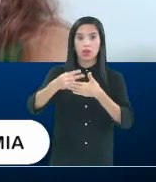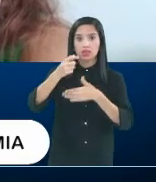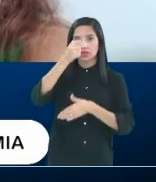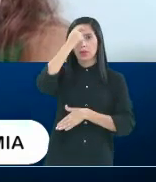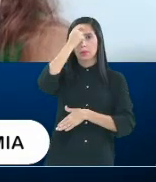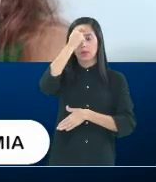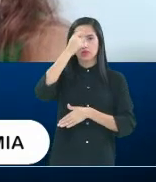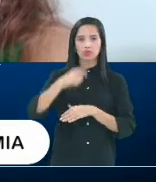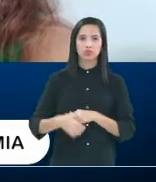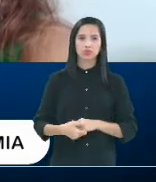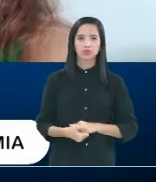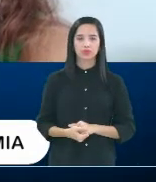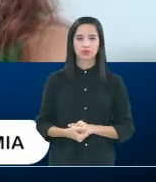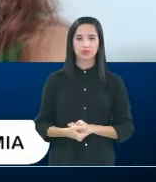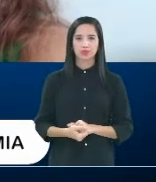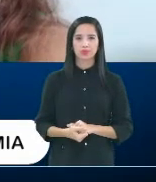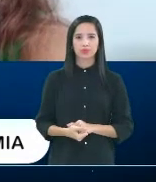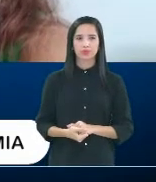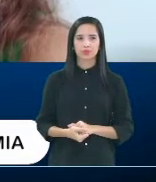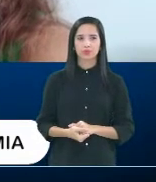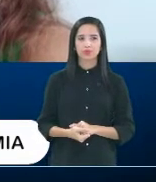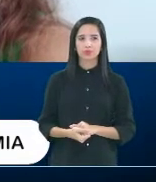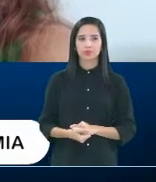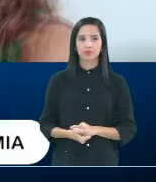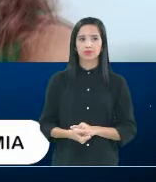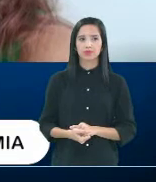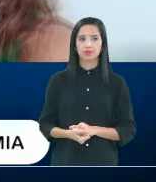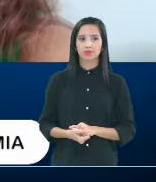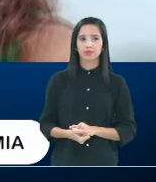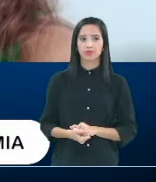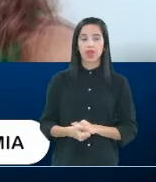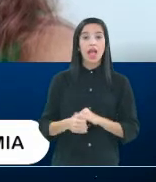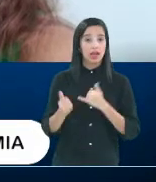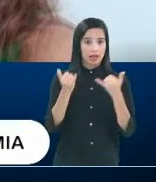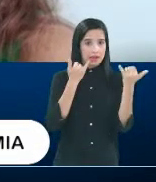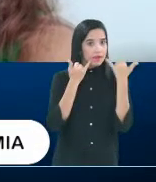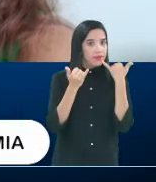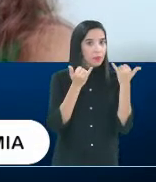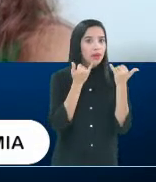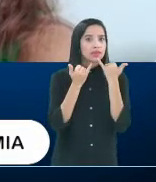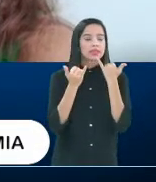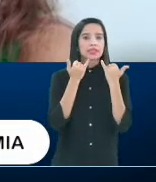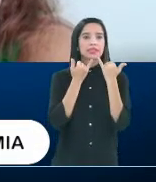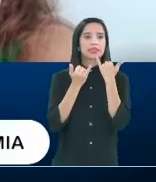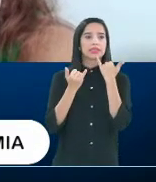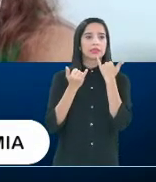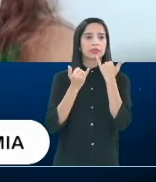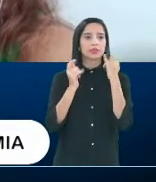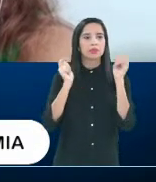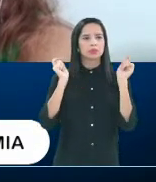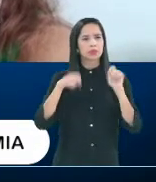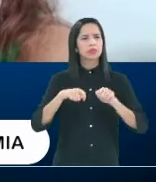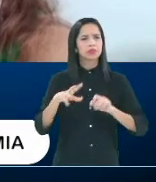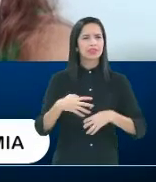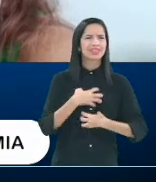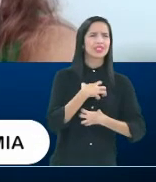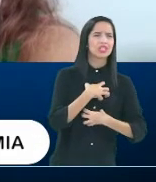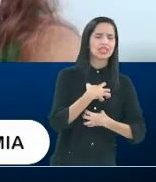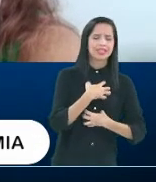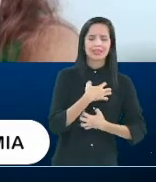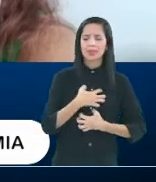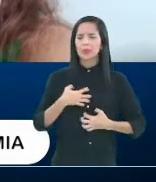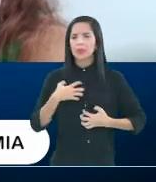Olha, a informação, ela pode causar, é, comoção, ela pode